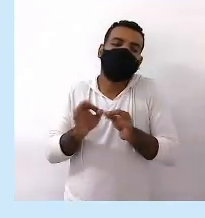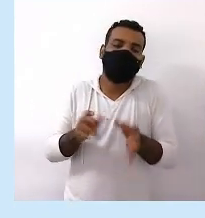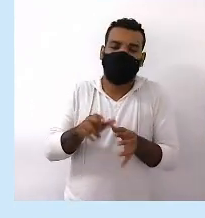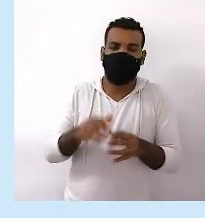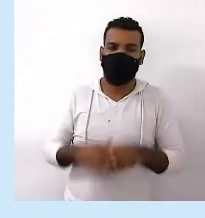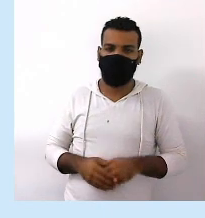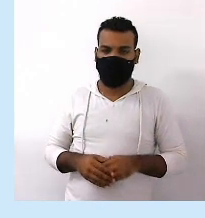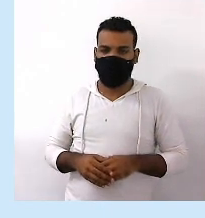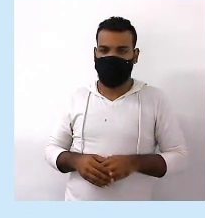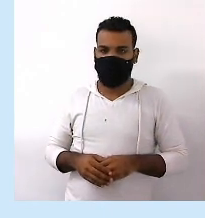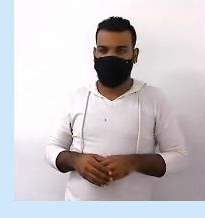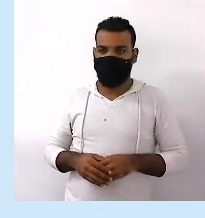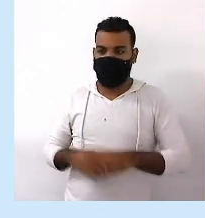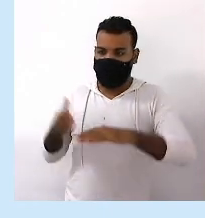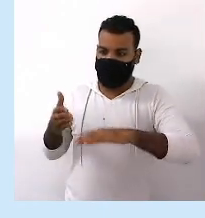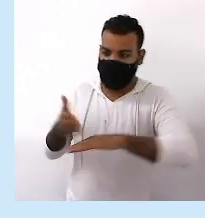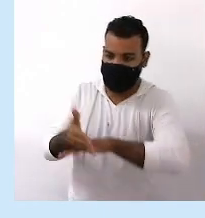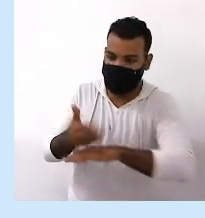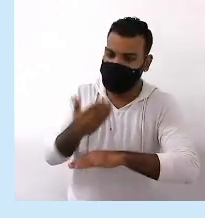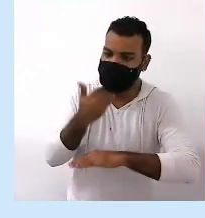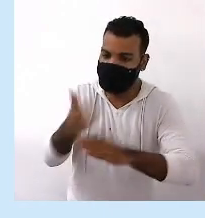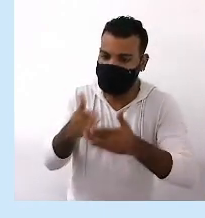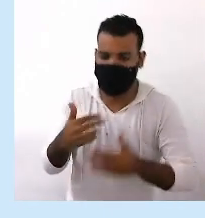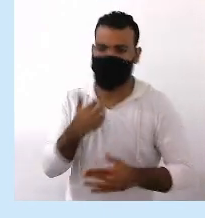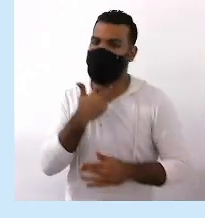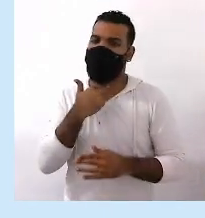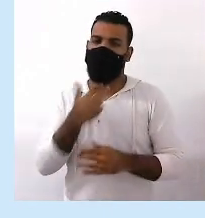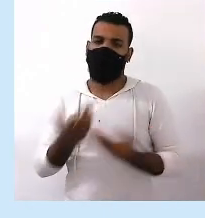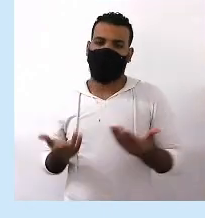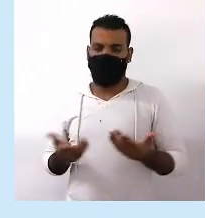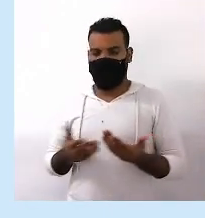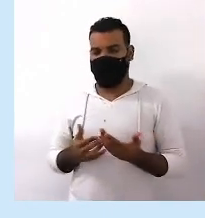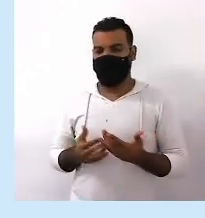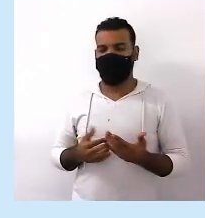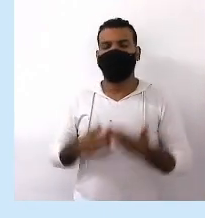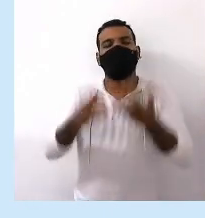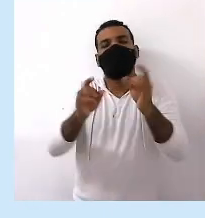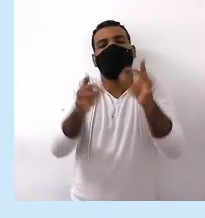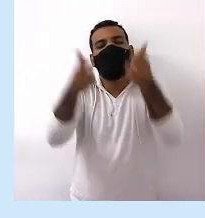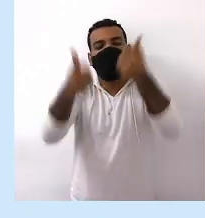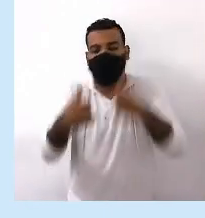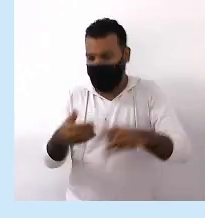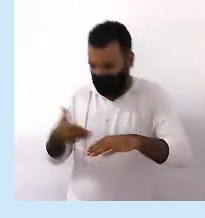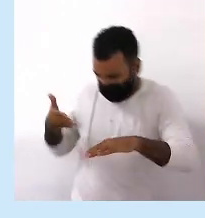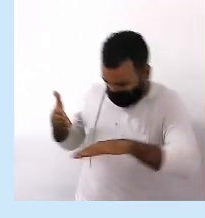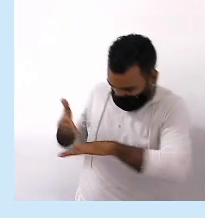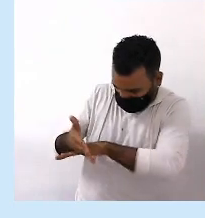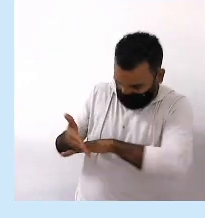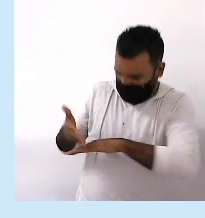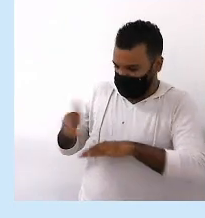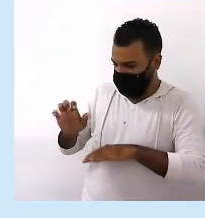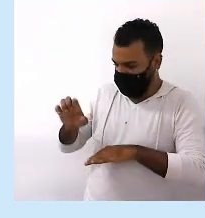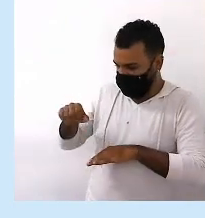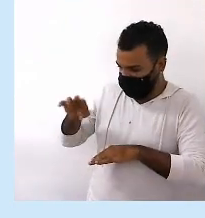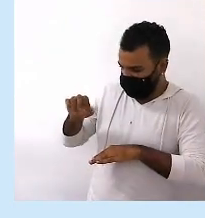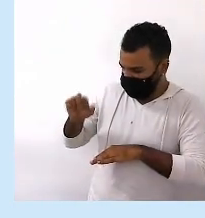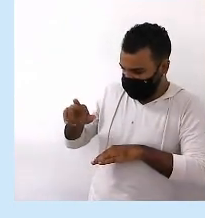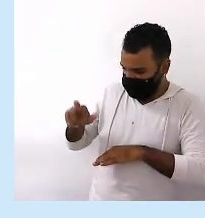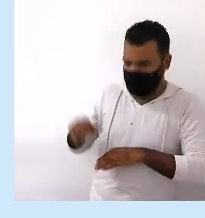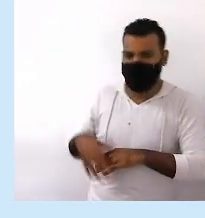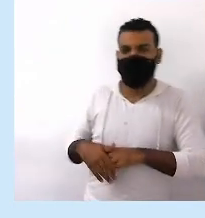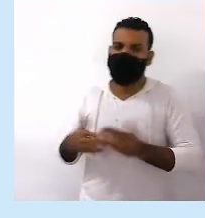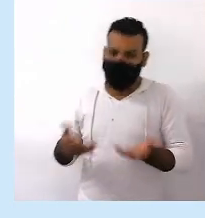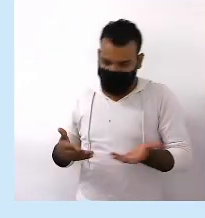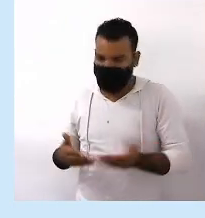Sempre de licença Não fazer Ou seja O infinitivo Dá uma suavizada O imperativo É mais enfático De todo